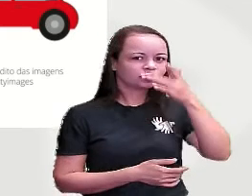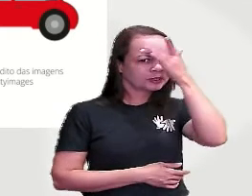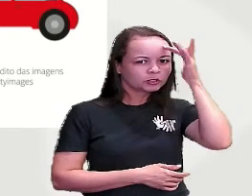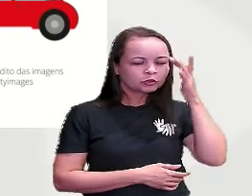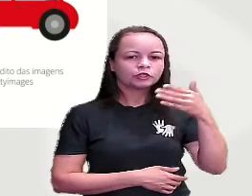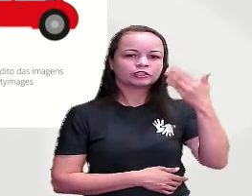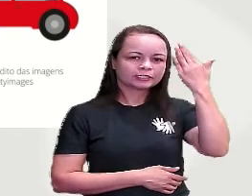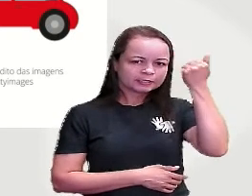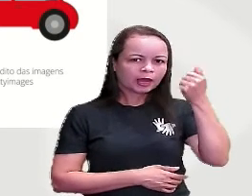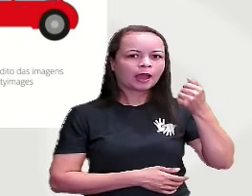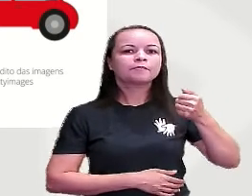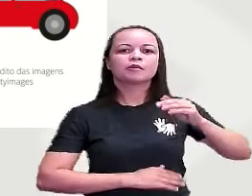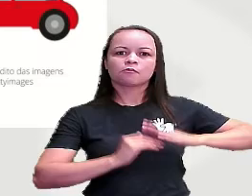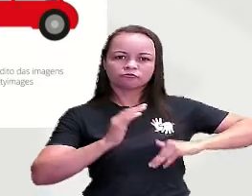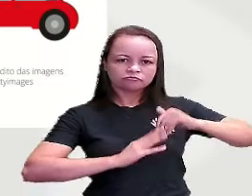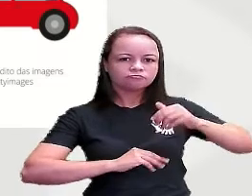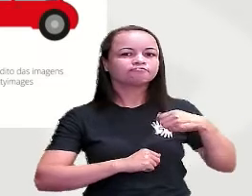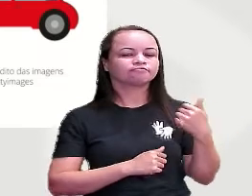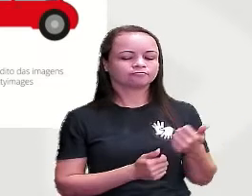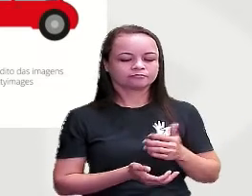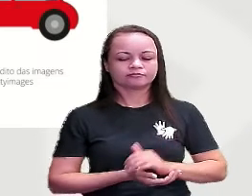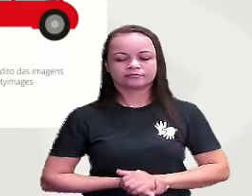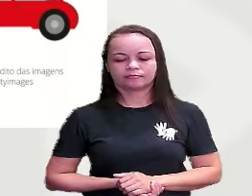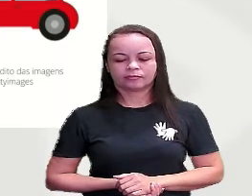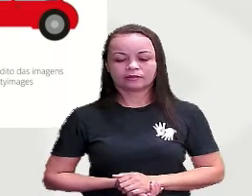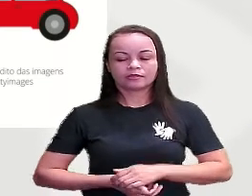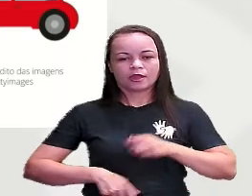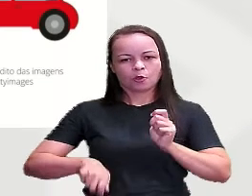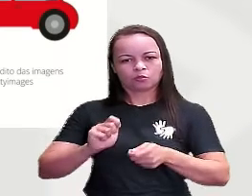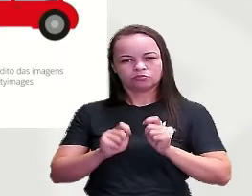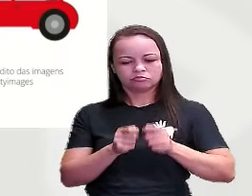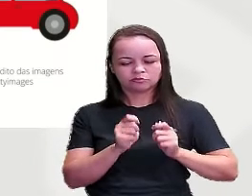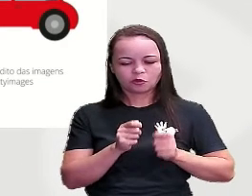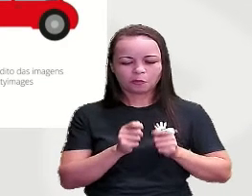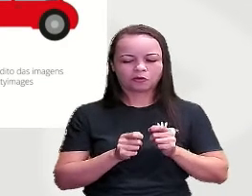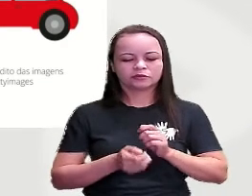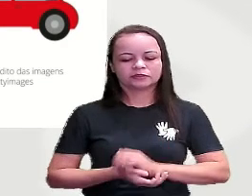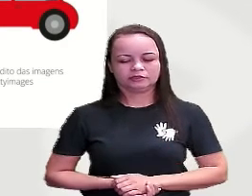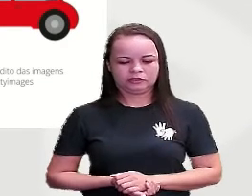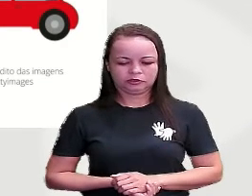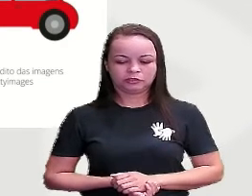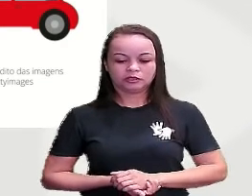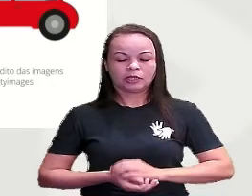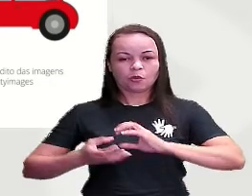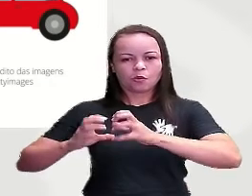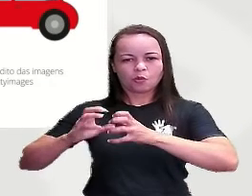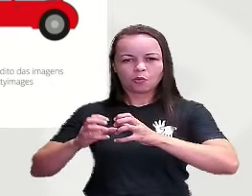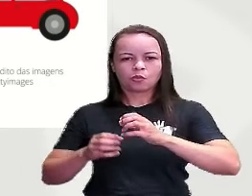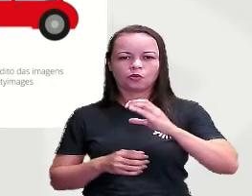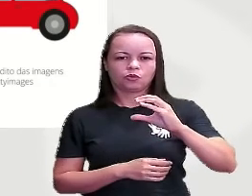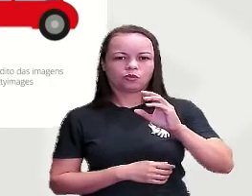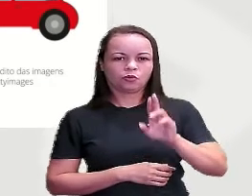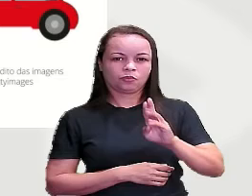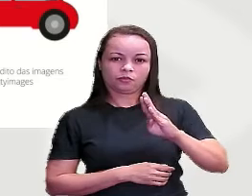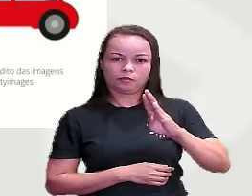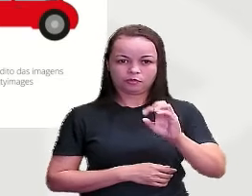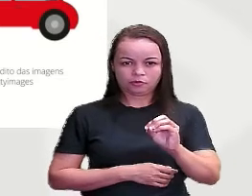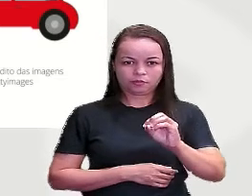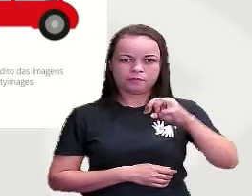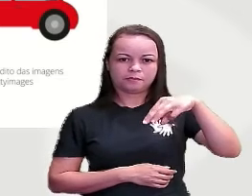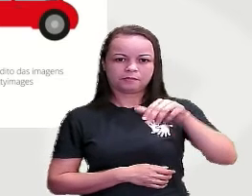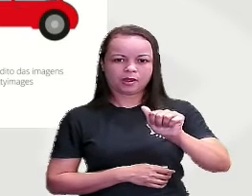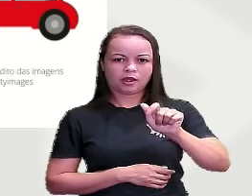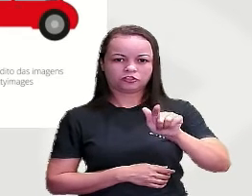que ter muita habilidade Tenho o tamborzinho, ó Certo? O cubo mágico Quem aqui já brincou de cubo mágico?